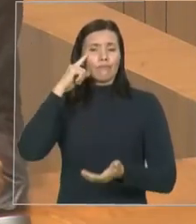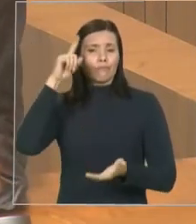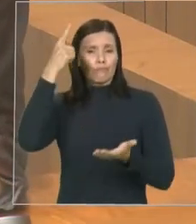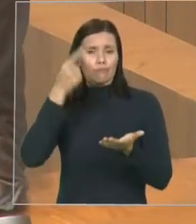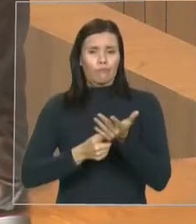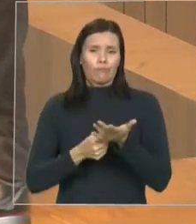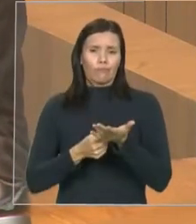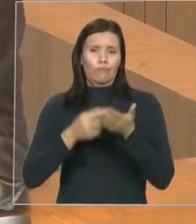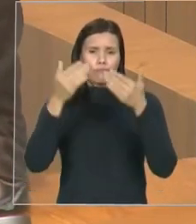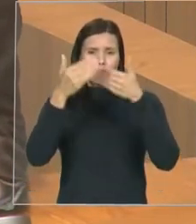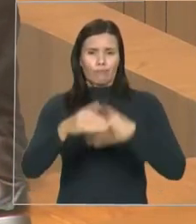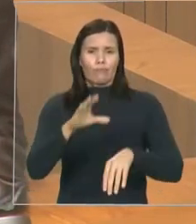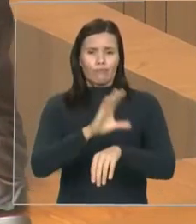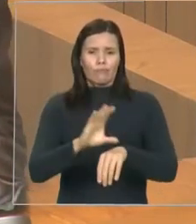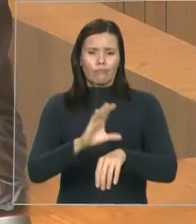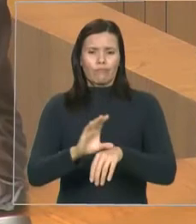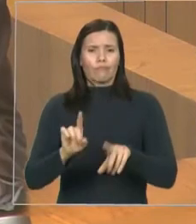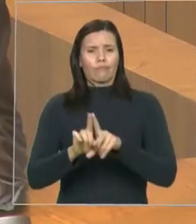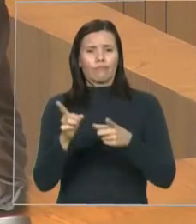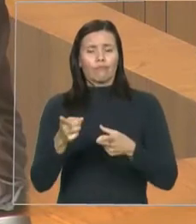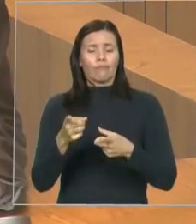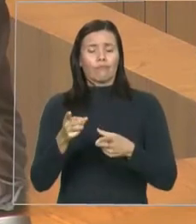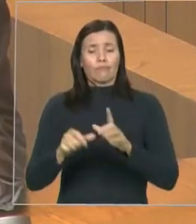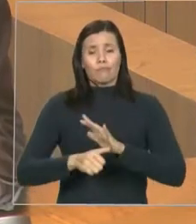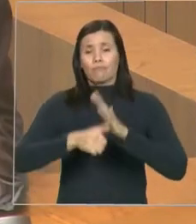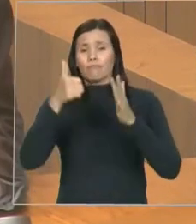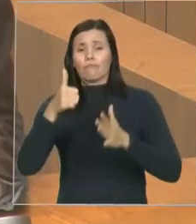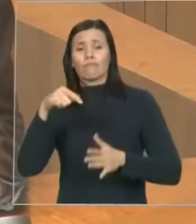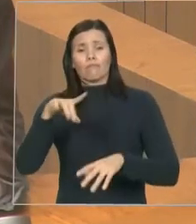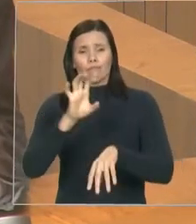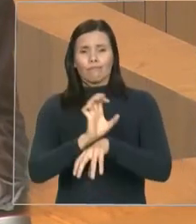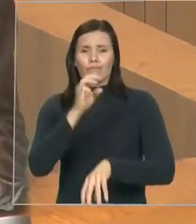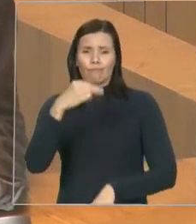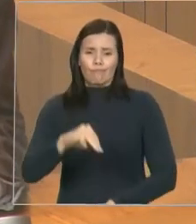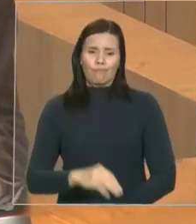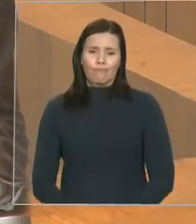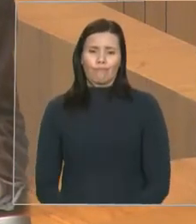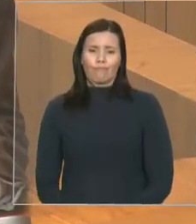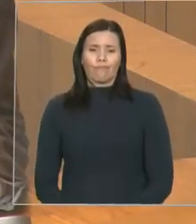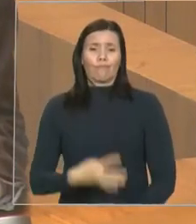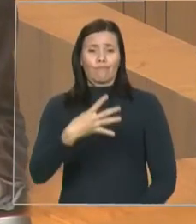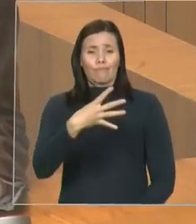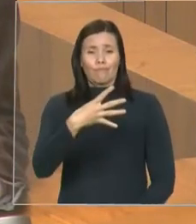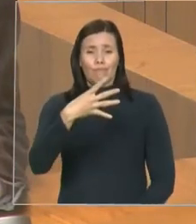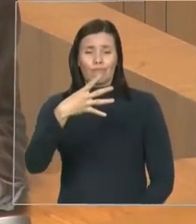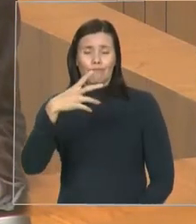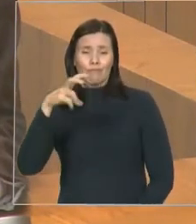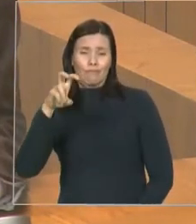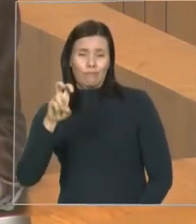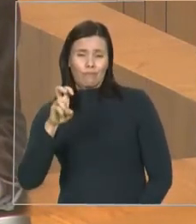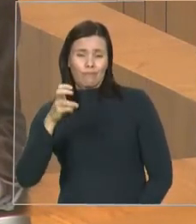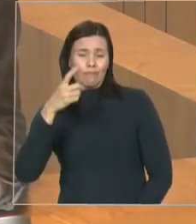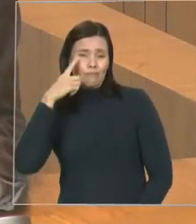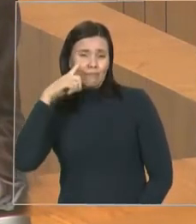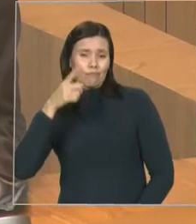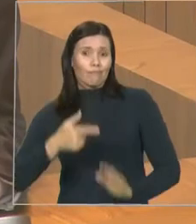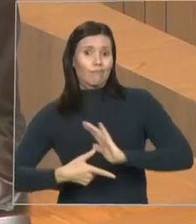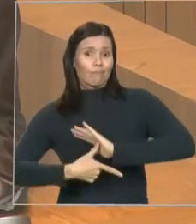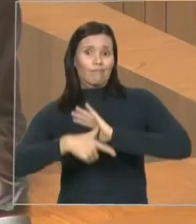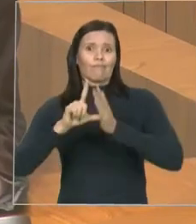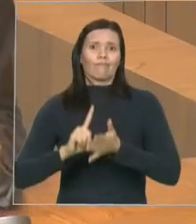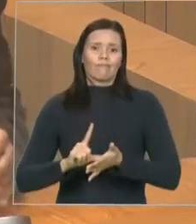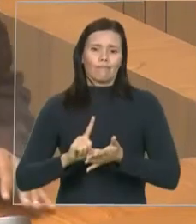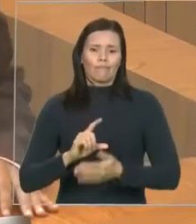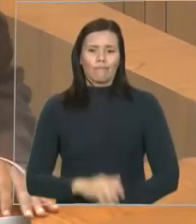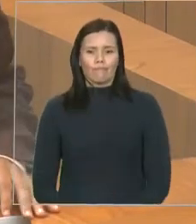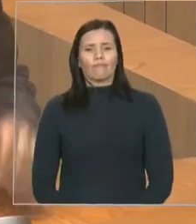primeira vez, foi antecipada a prova do concurso em 45 dias. Não obstante a isso também, fez uma outra retificação